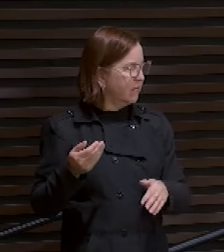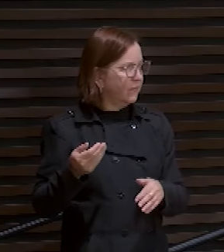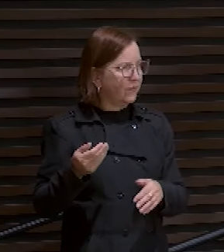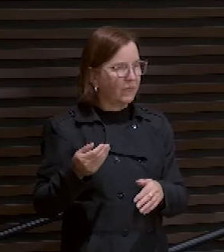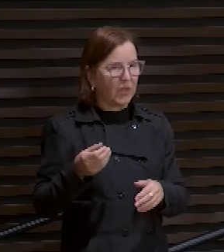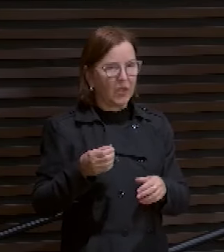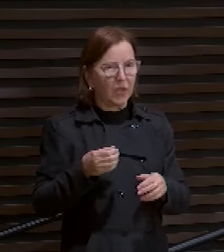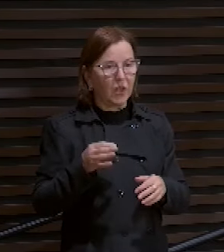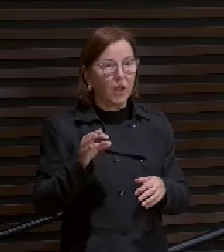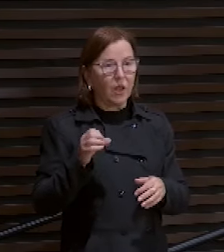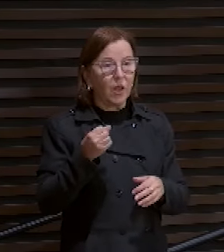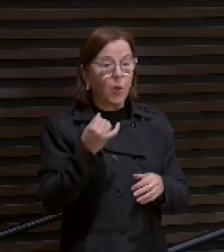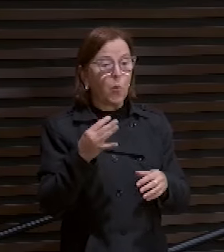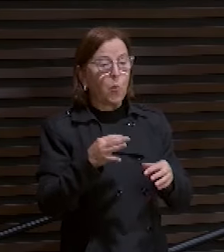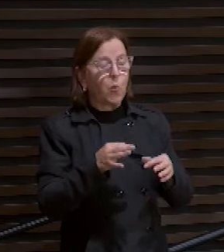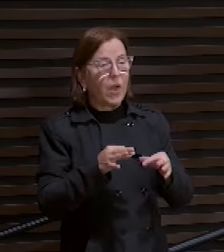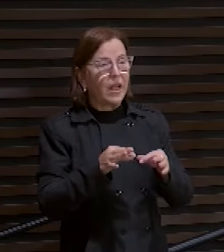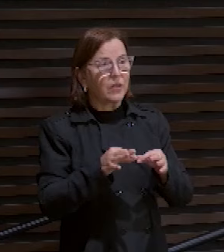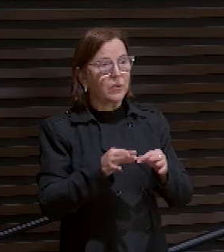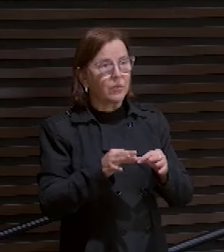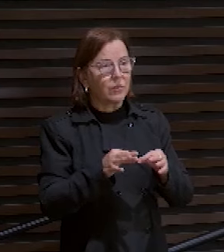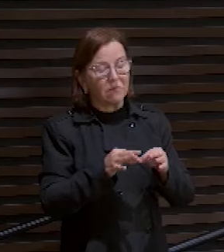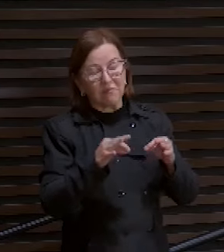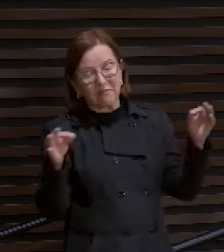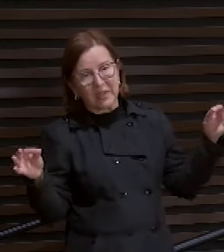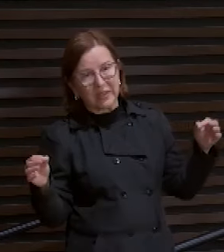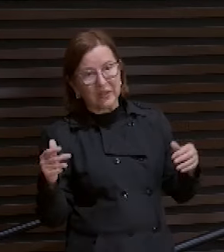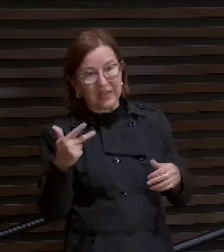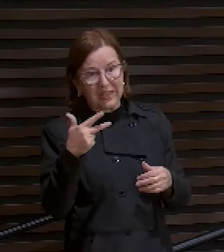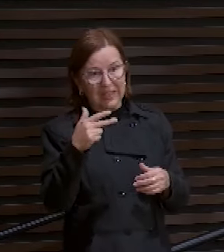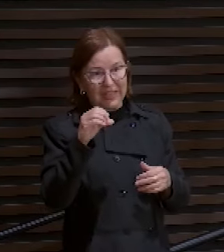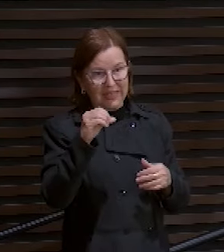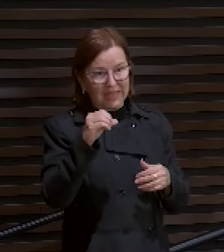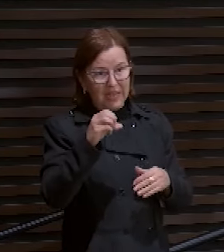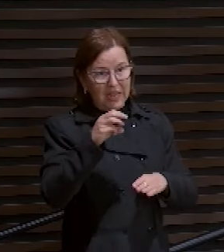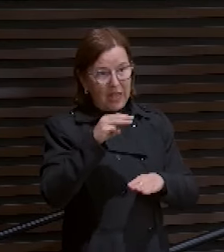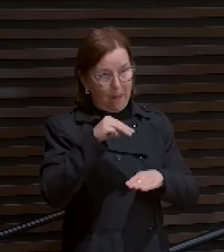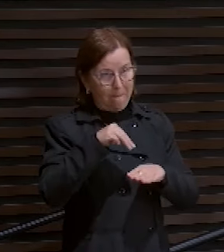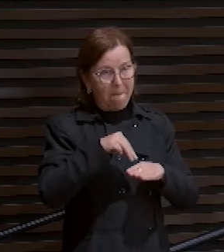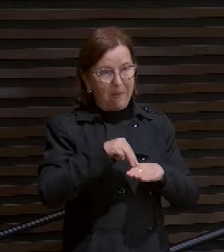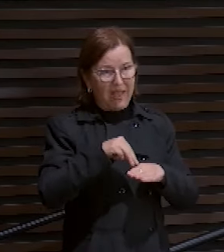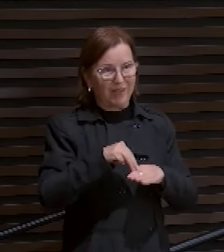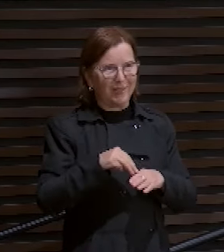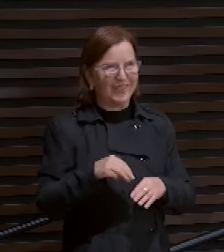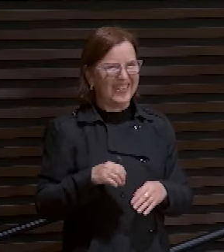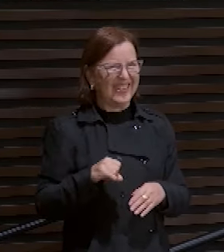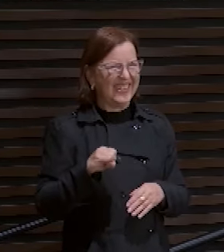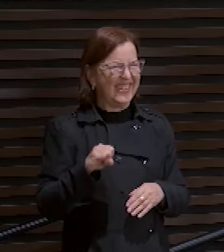Quantos metros é um tiro de pedra? Trinta metros. Se for o helhão, é sessenta.